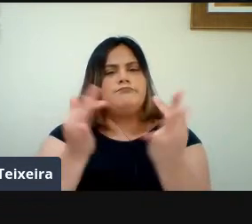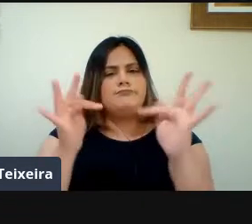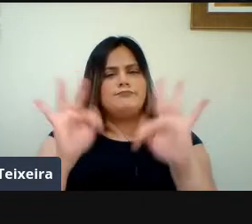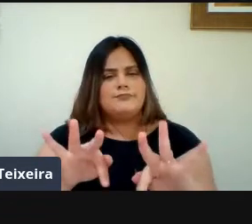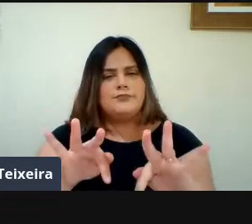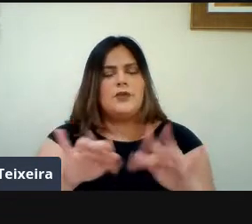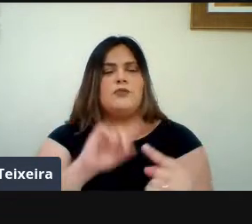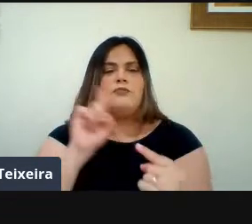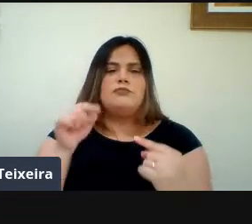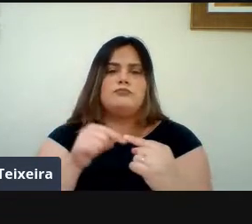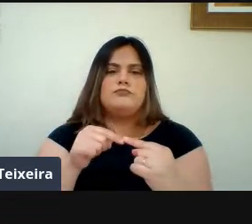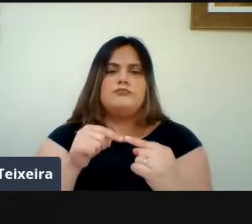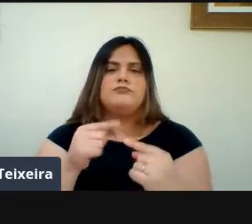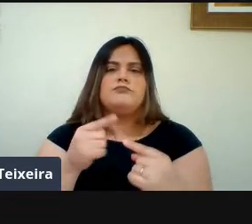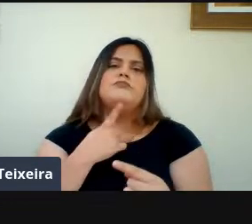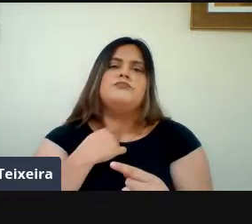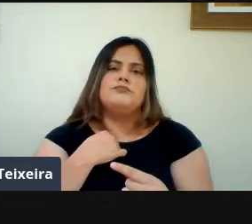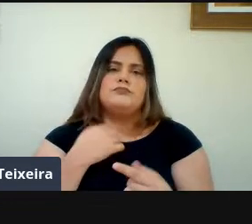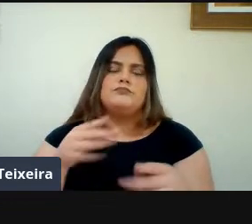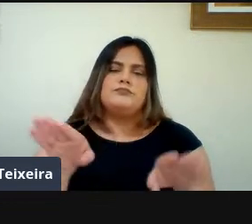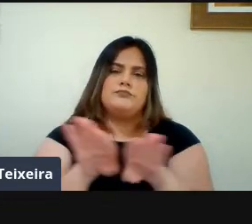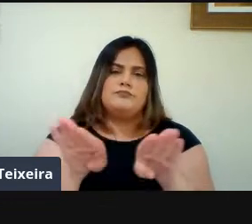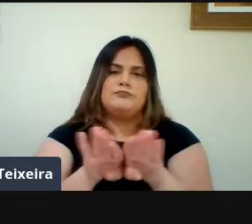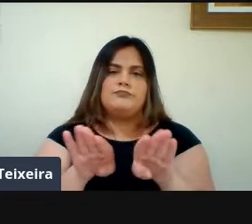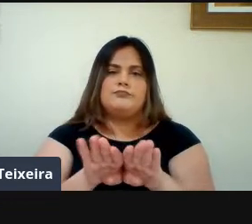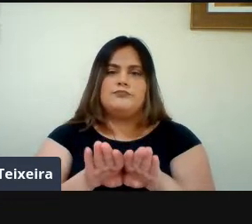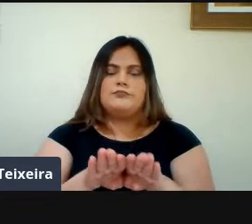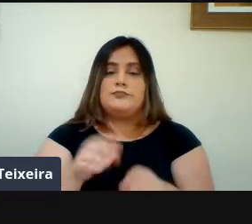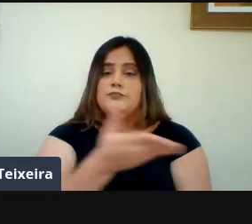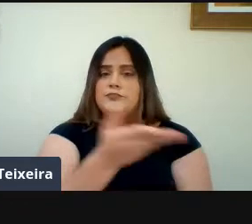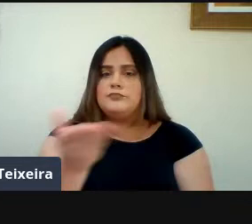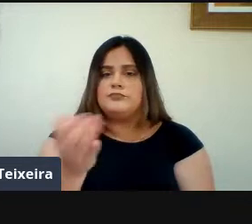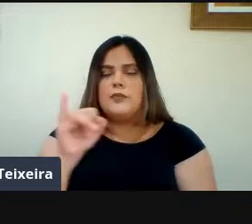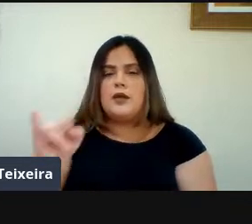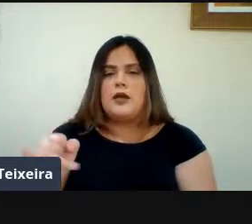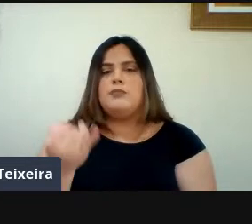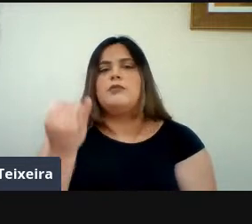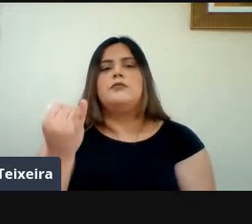Então Aproveite Sua Estadia Na Nossa